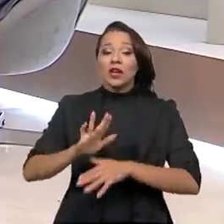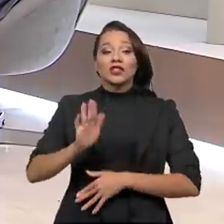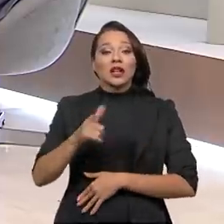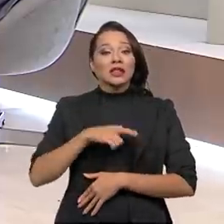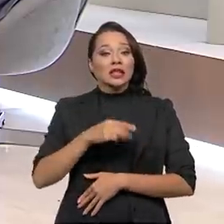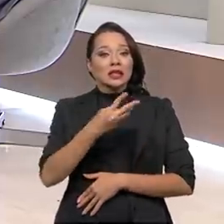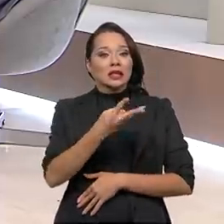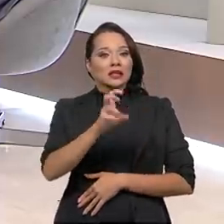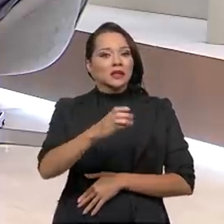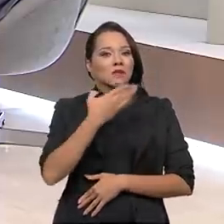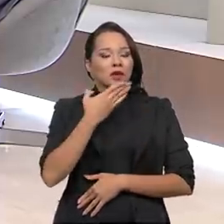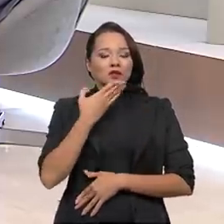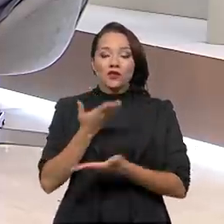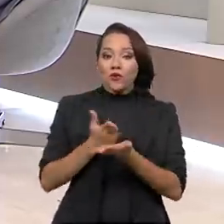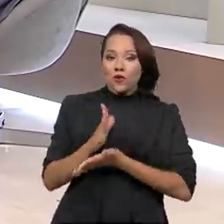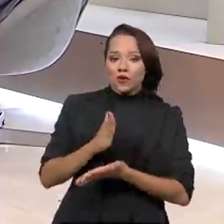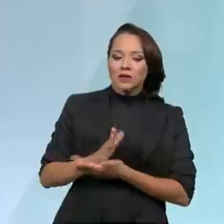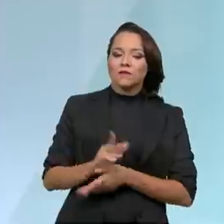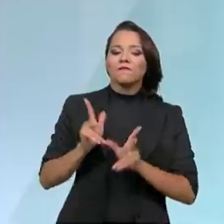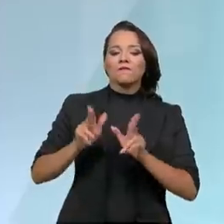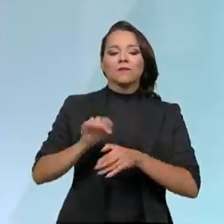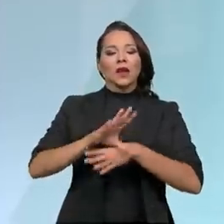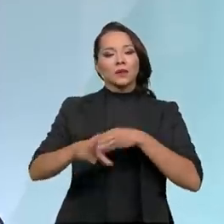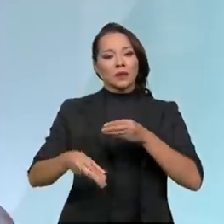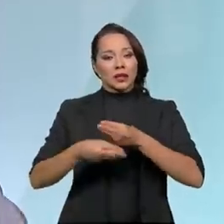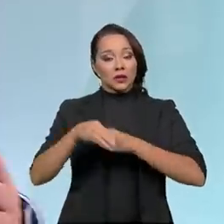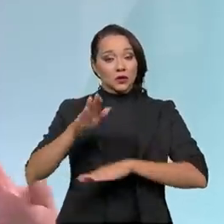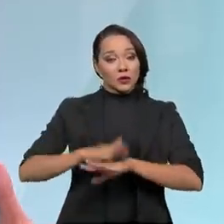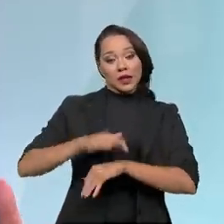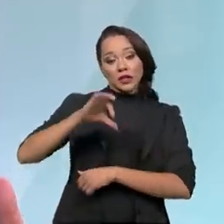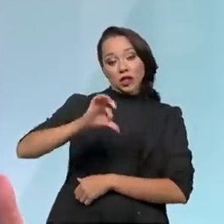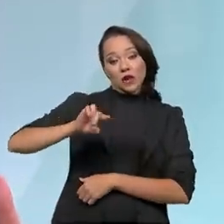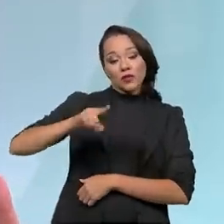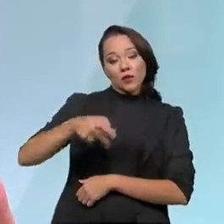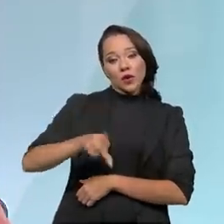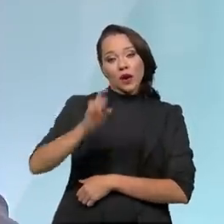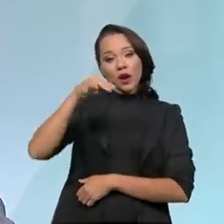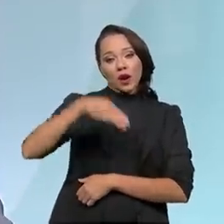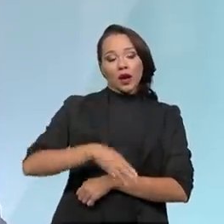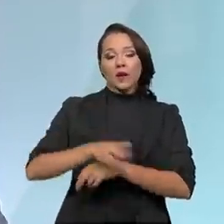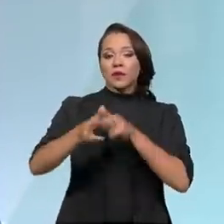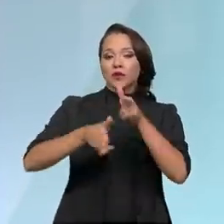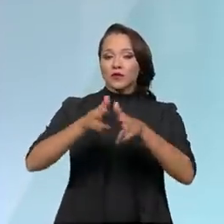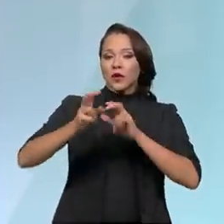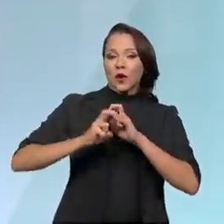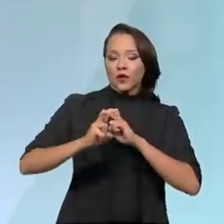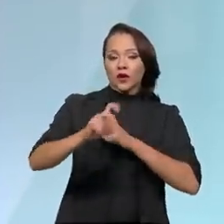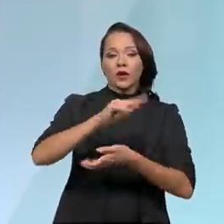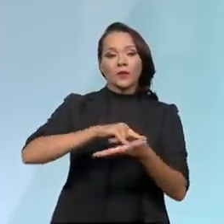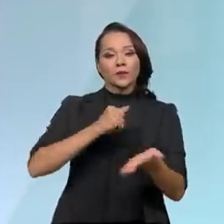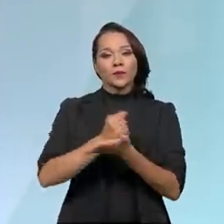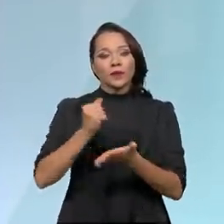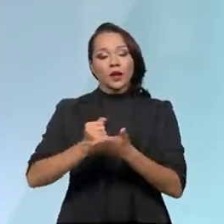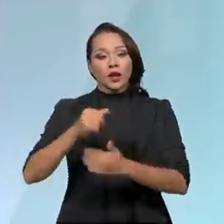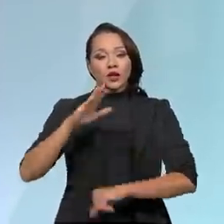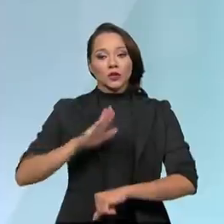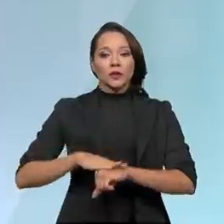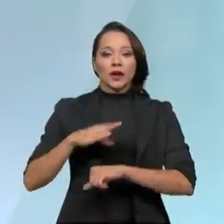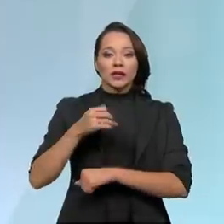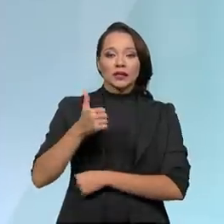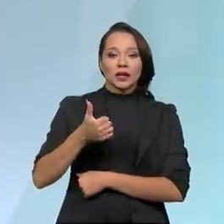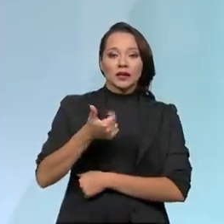autorização. Isso vai corresponder à implementação de mais 9 mil quilômetros de ferrovia e à contratação de mais de